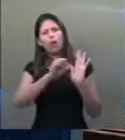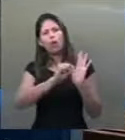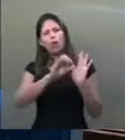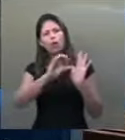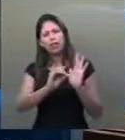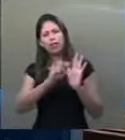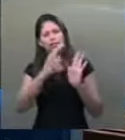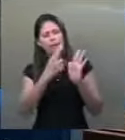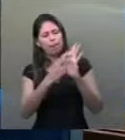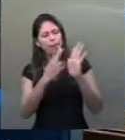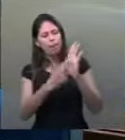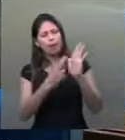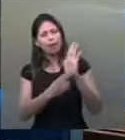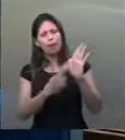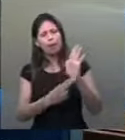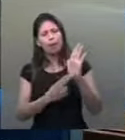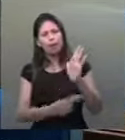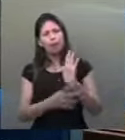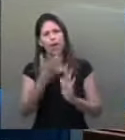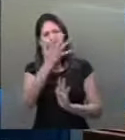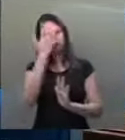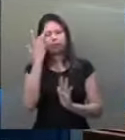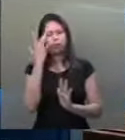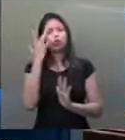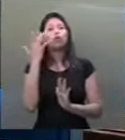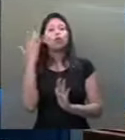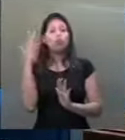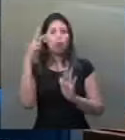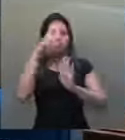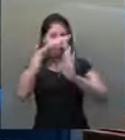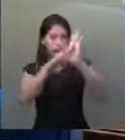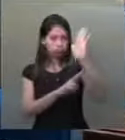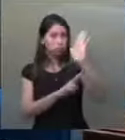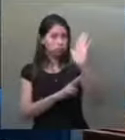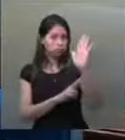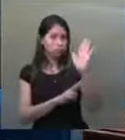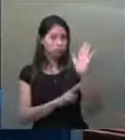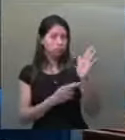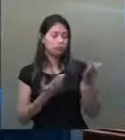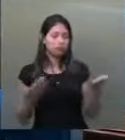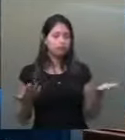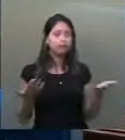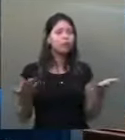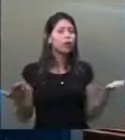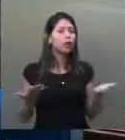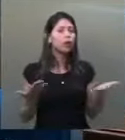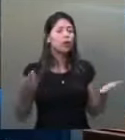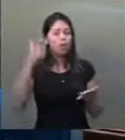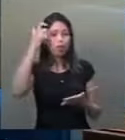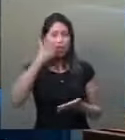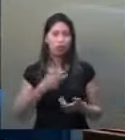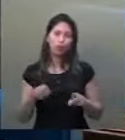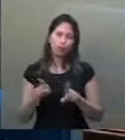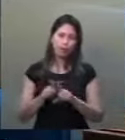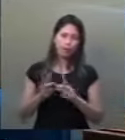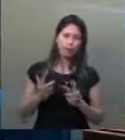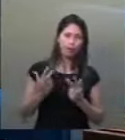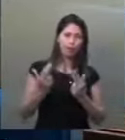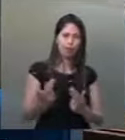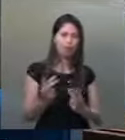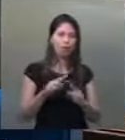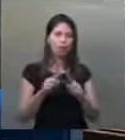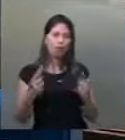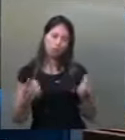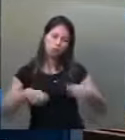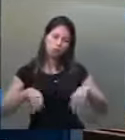parlamentares. Por ser parlamentar, eu não vejo problema. Por quê? Porque quem está